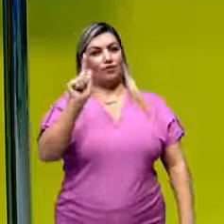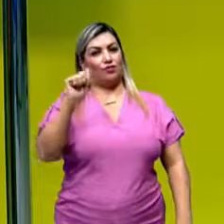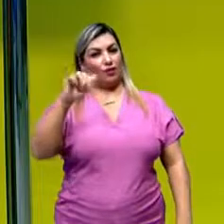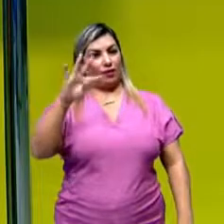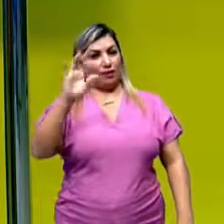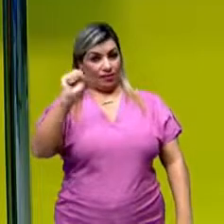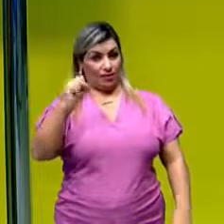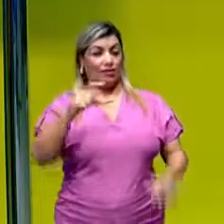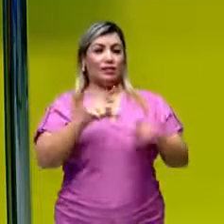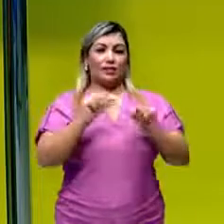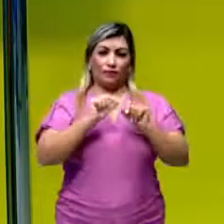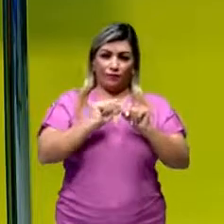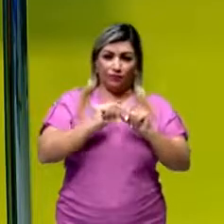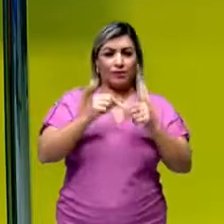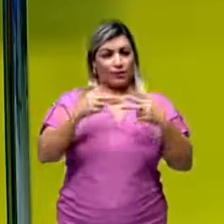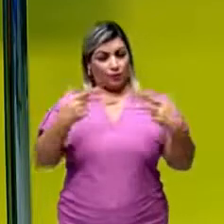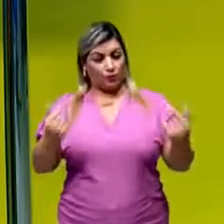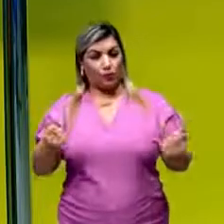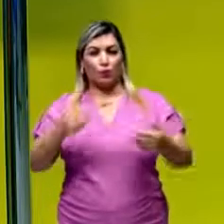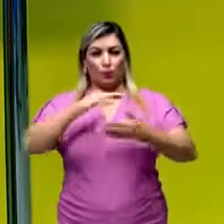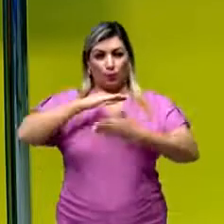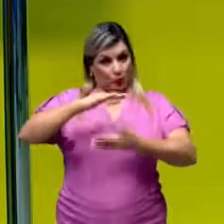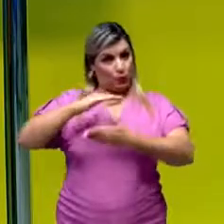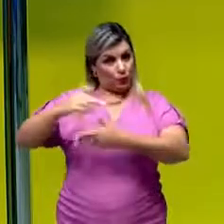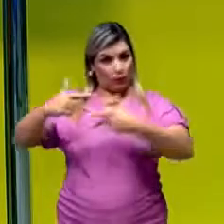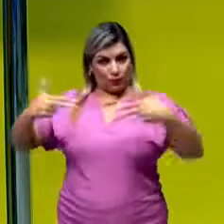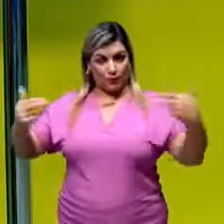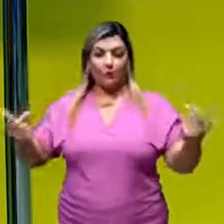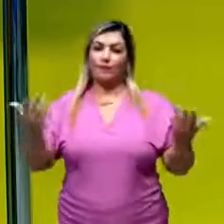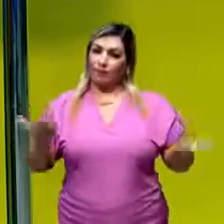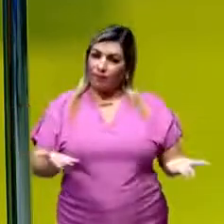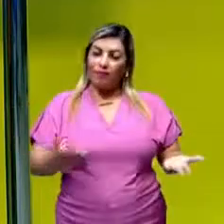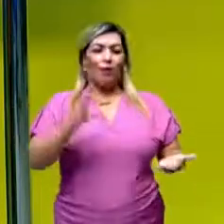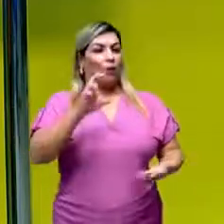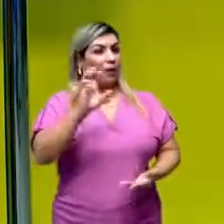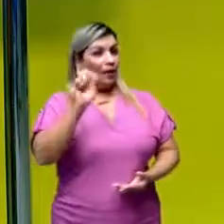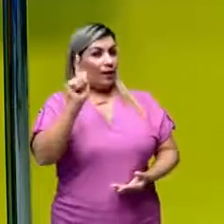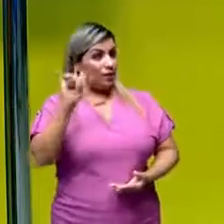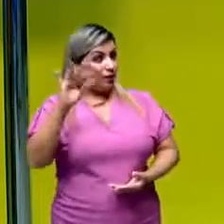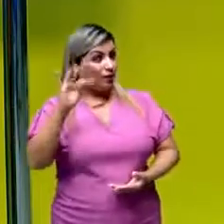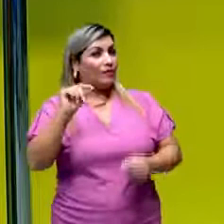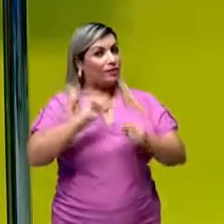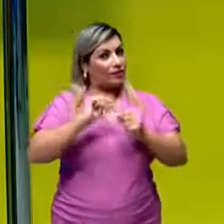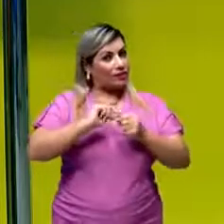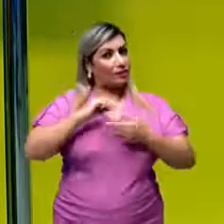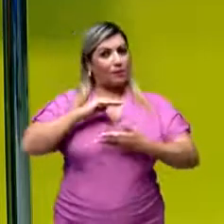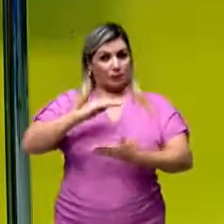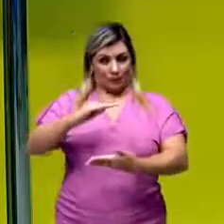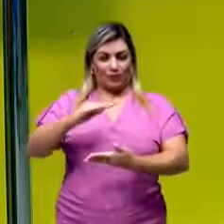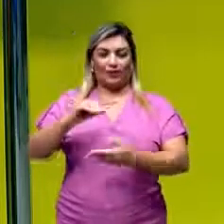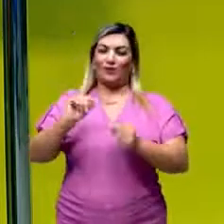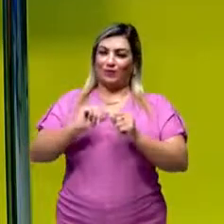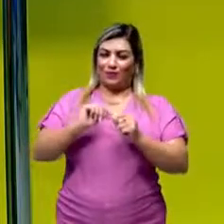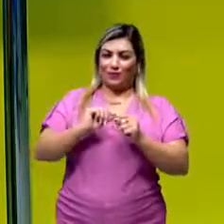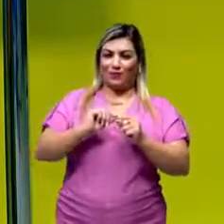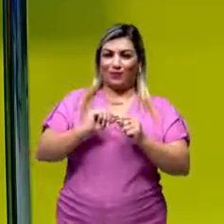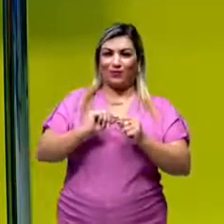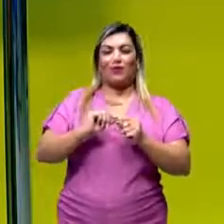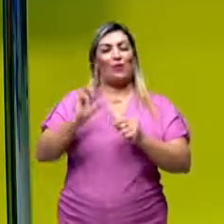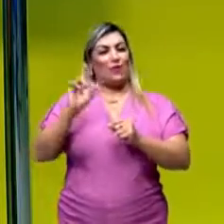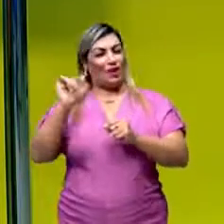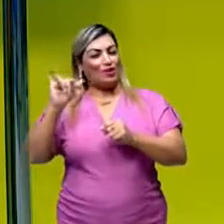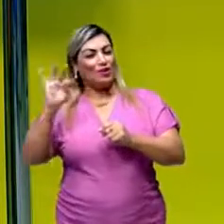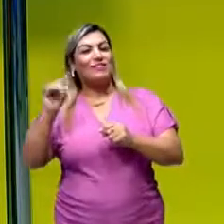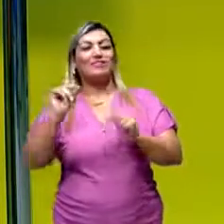que são produzidas, os produtos. Então os reagentes produzem, os produtos, os